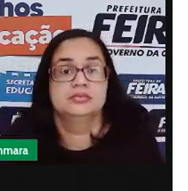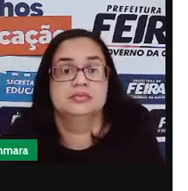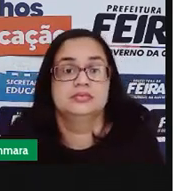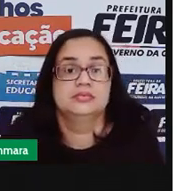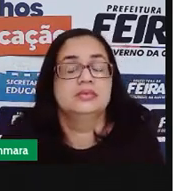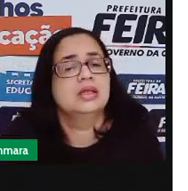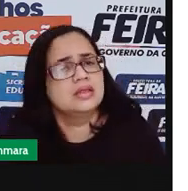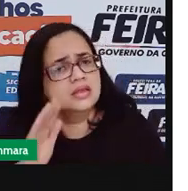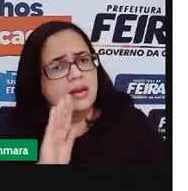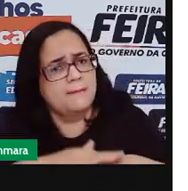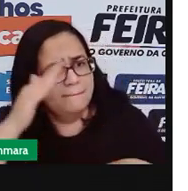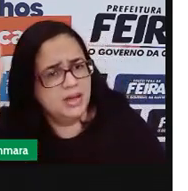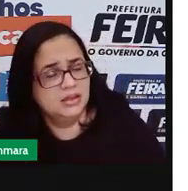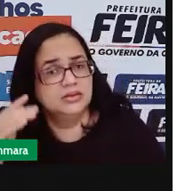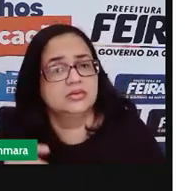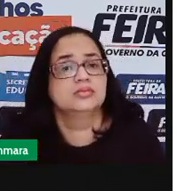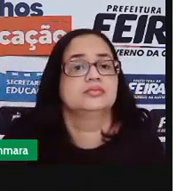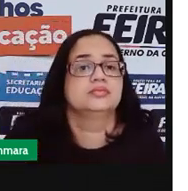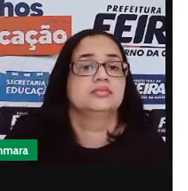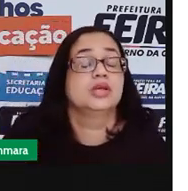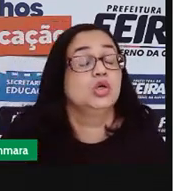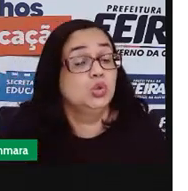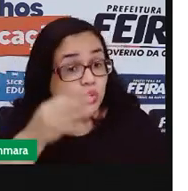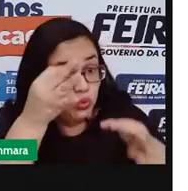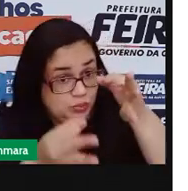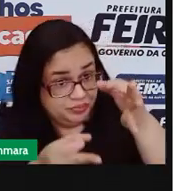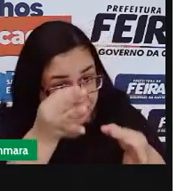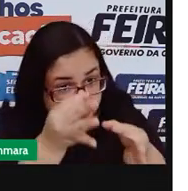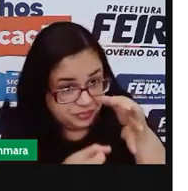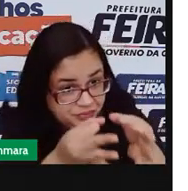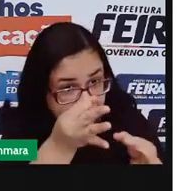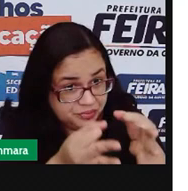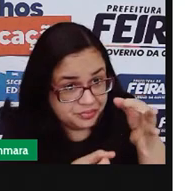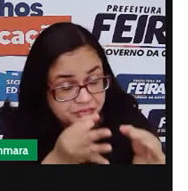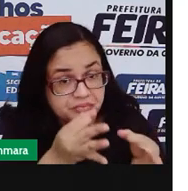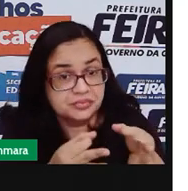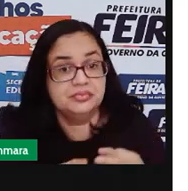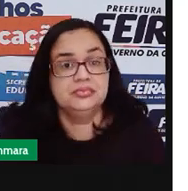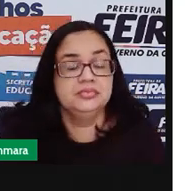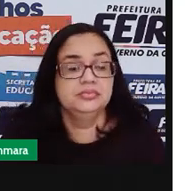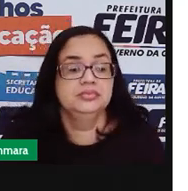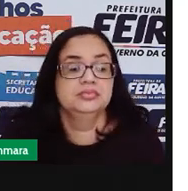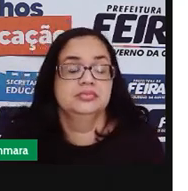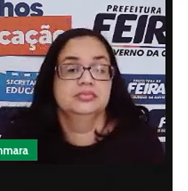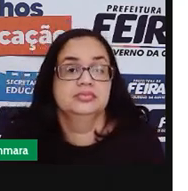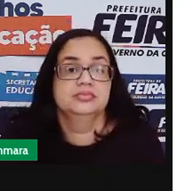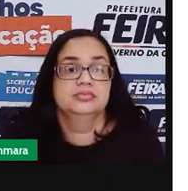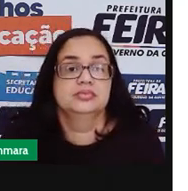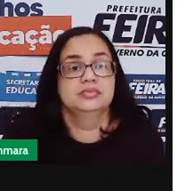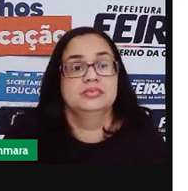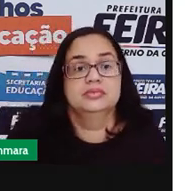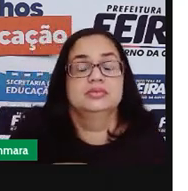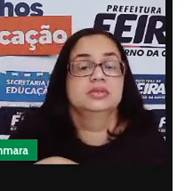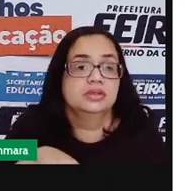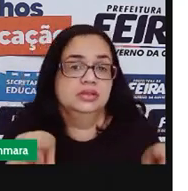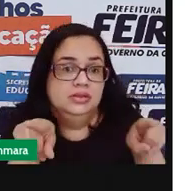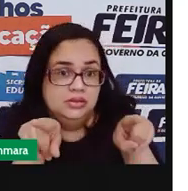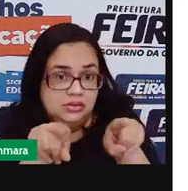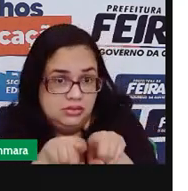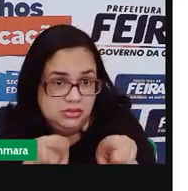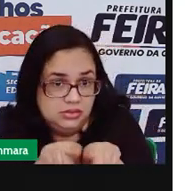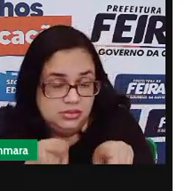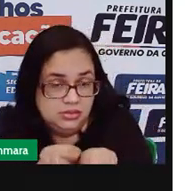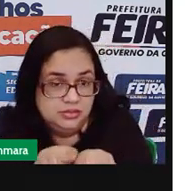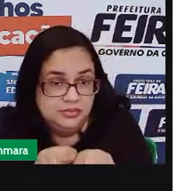Tem mais uma atribuição e função. A julgadora. Pois é. Eles também têm